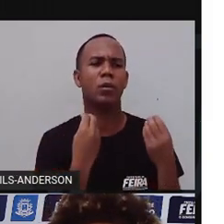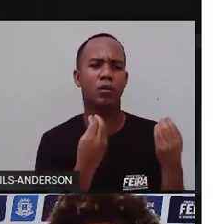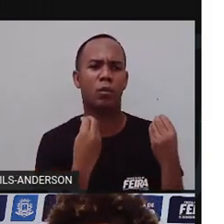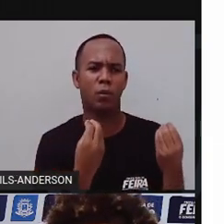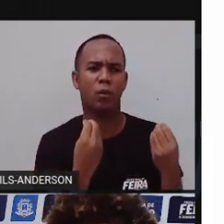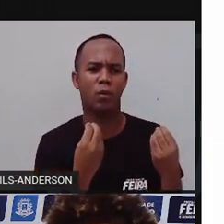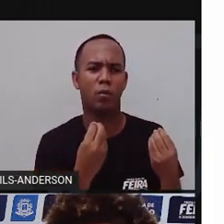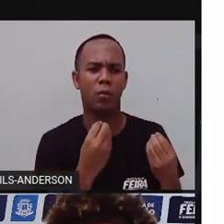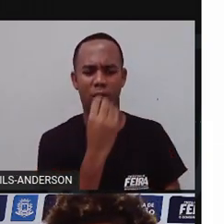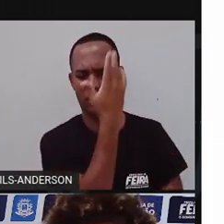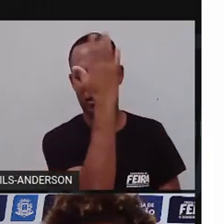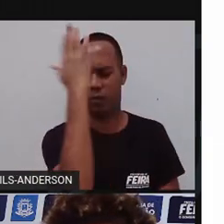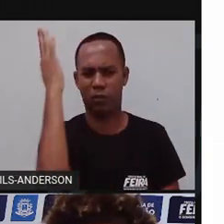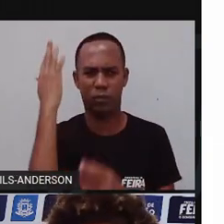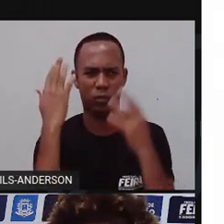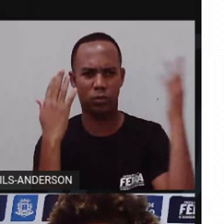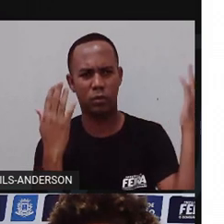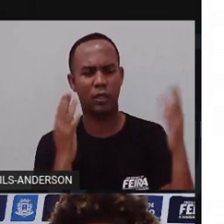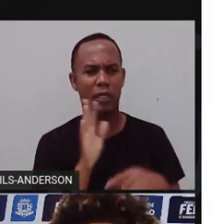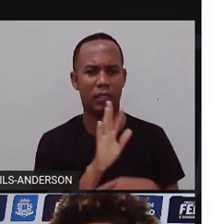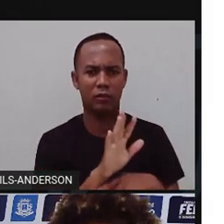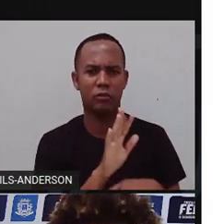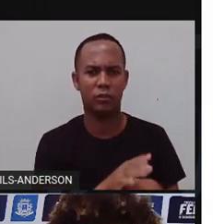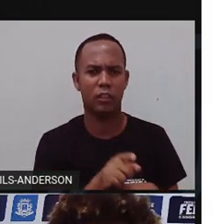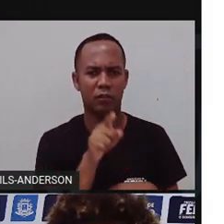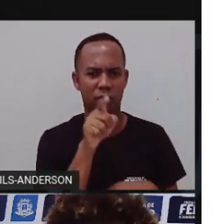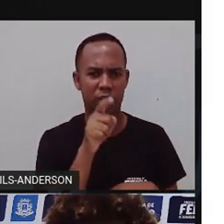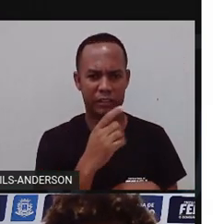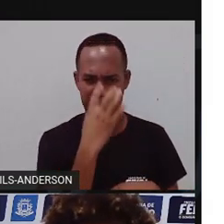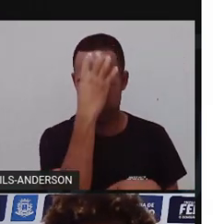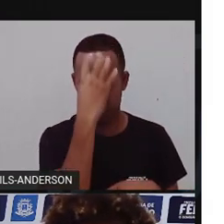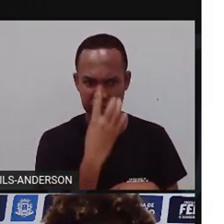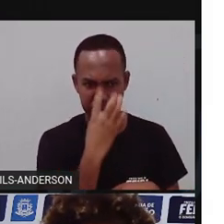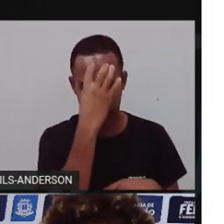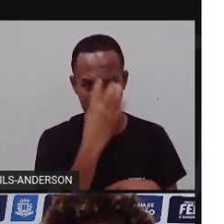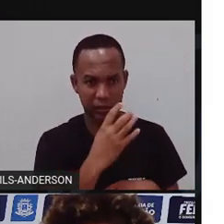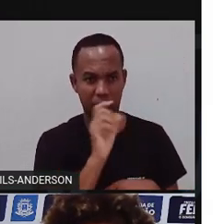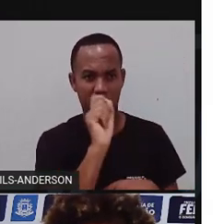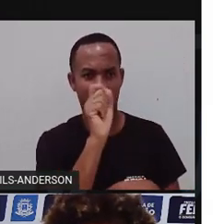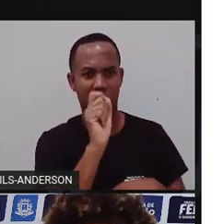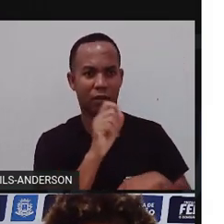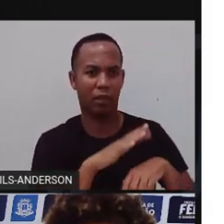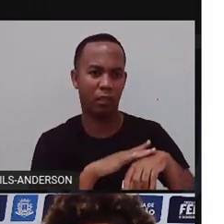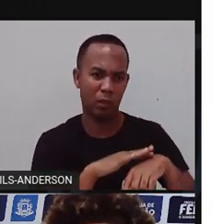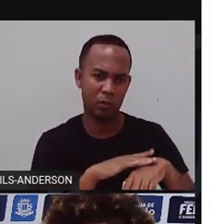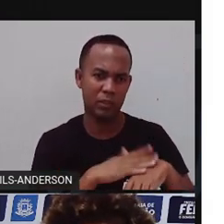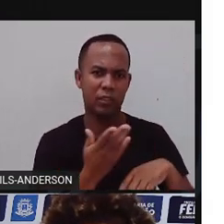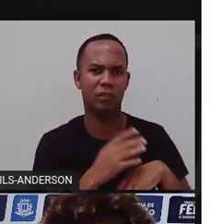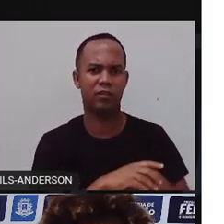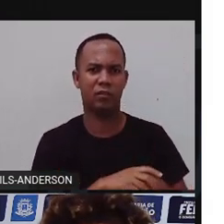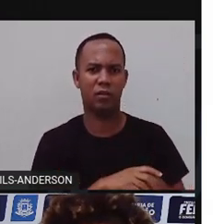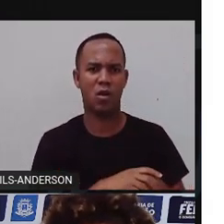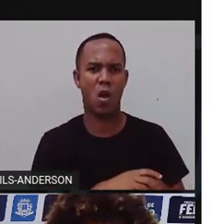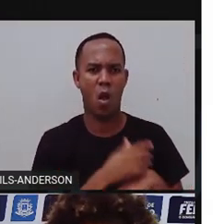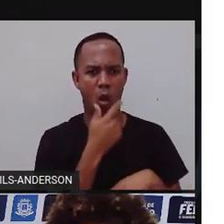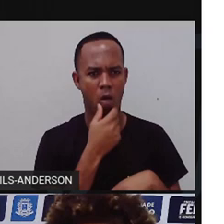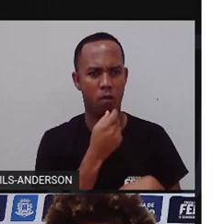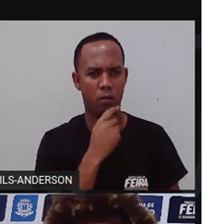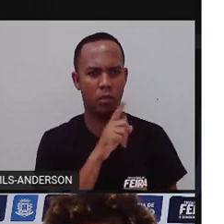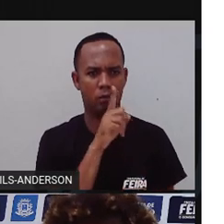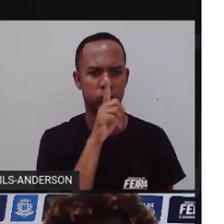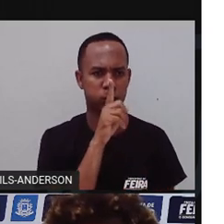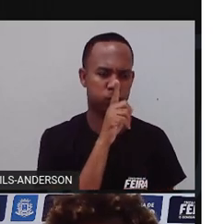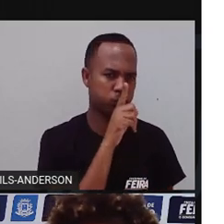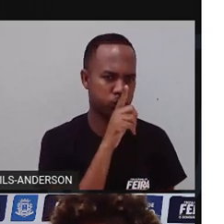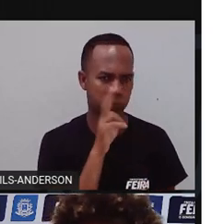enfeitam a natureza. Quem tem mau humor fica doente. Sujis não respondia e ficava